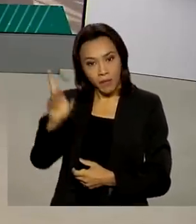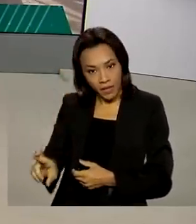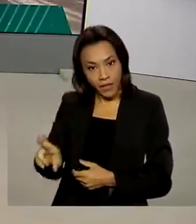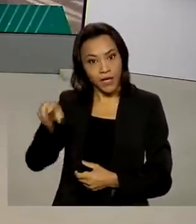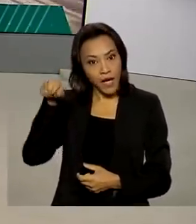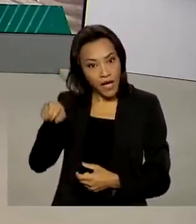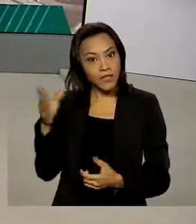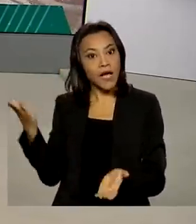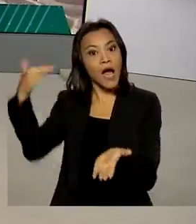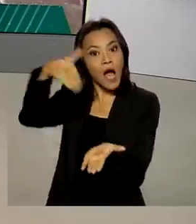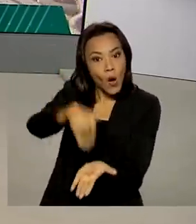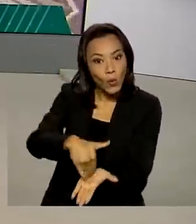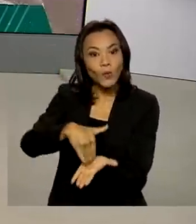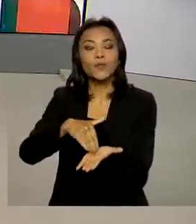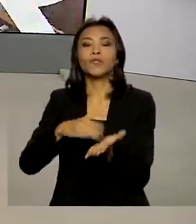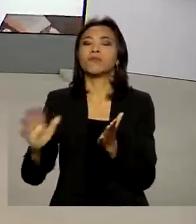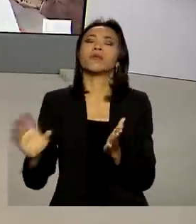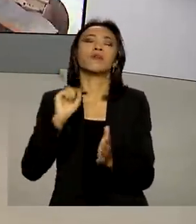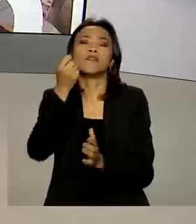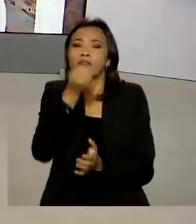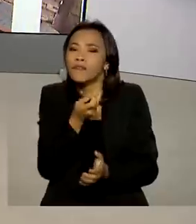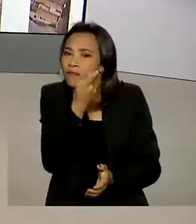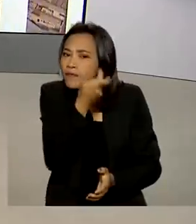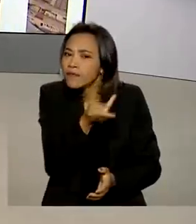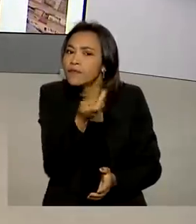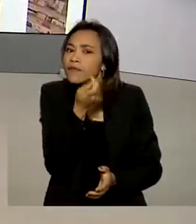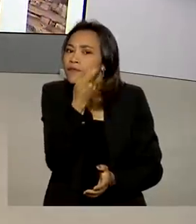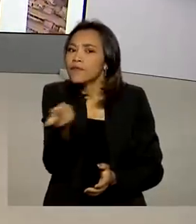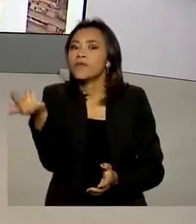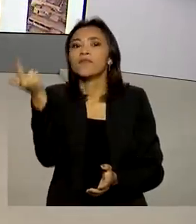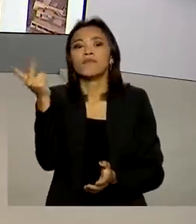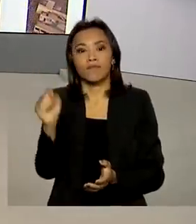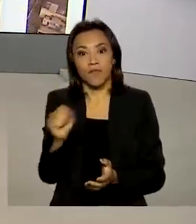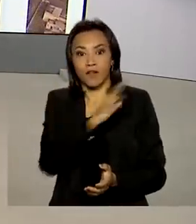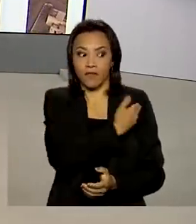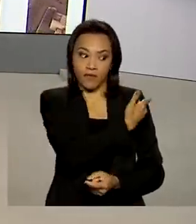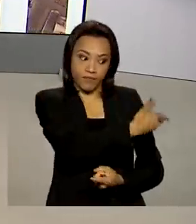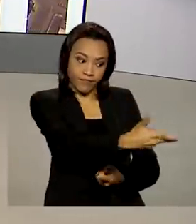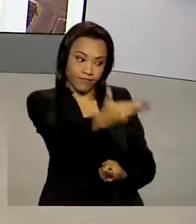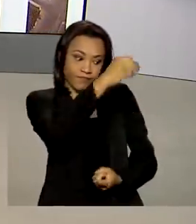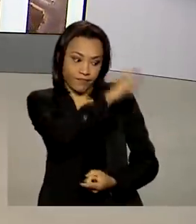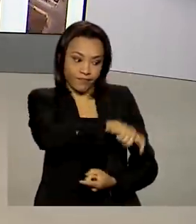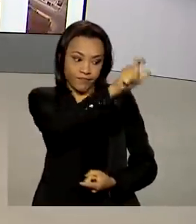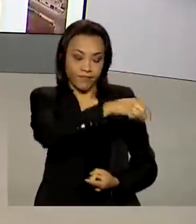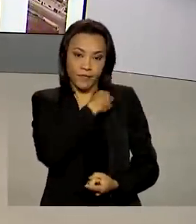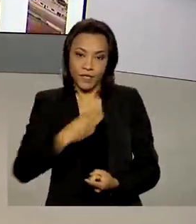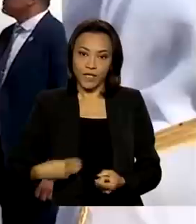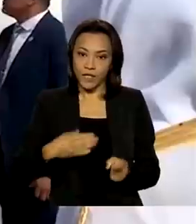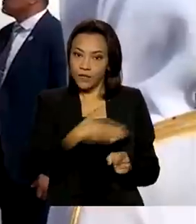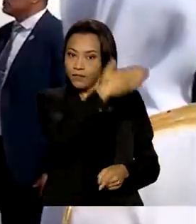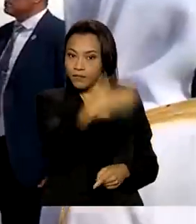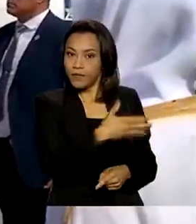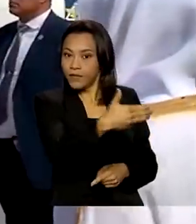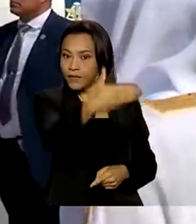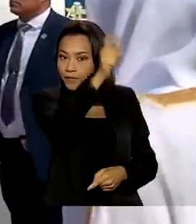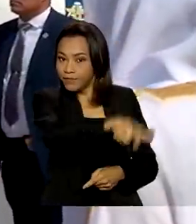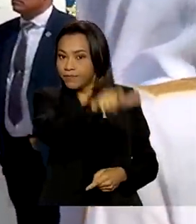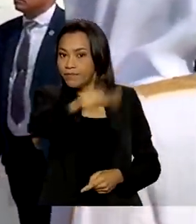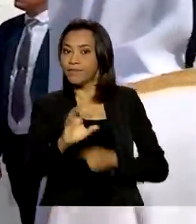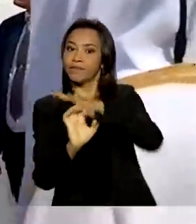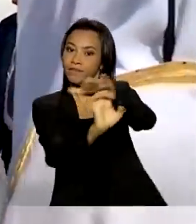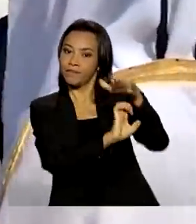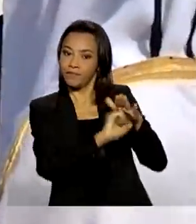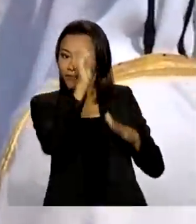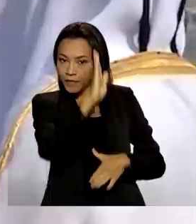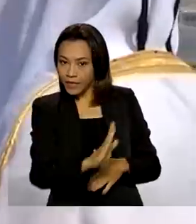viagem por países do Oriente Médio. O presidente estava acompanhado de ministros e empresários brasileiros. A